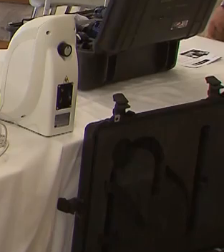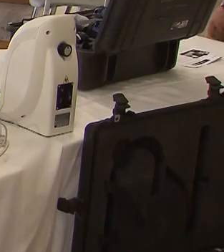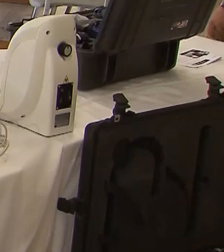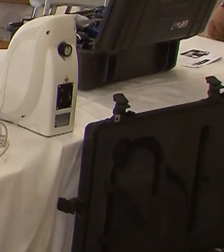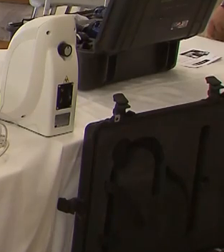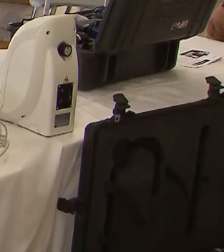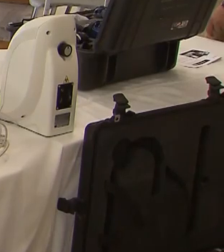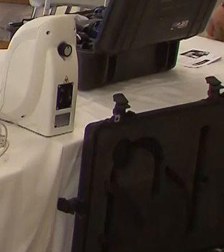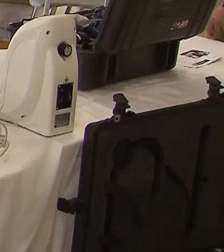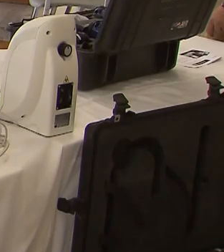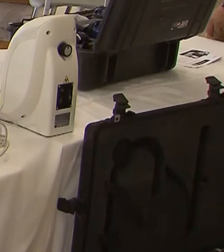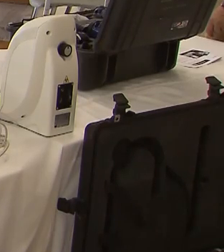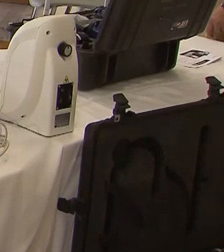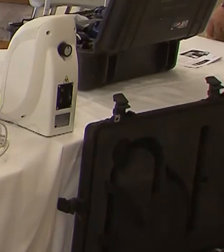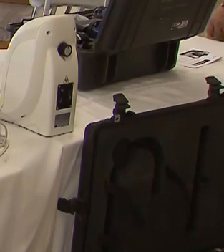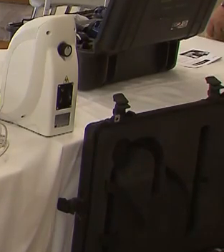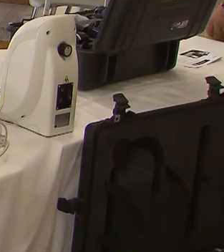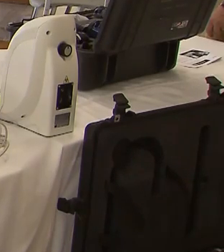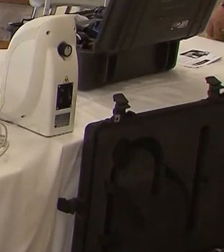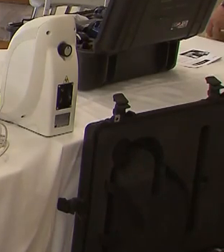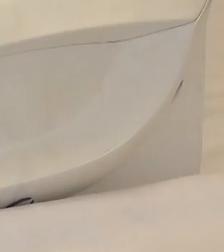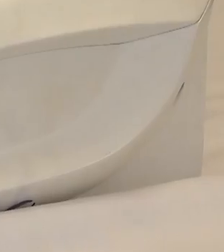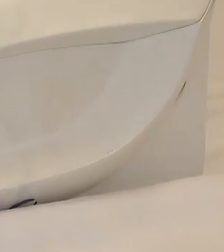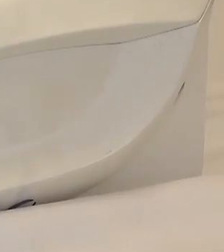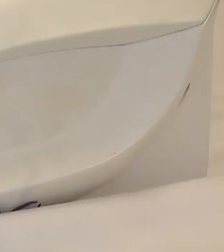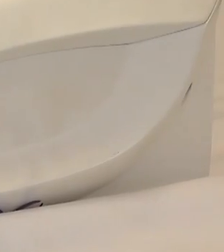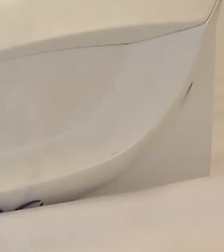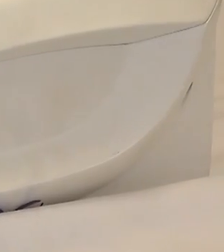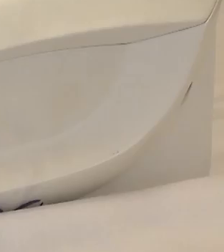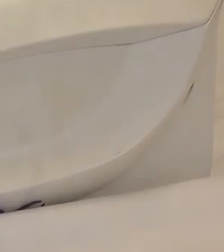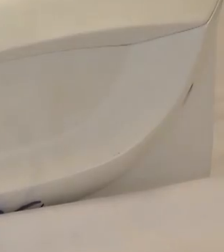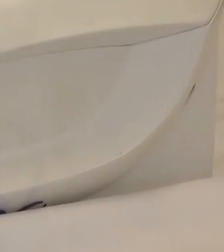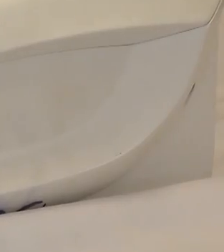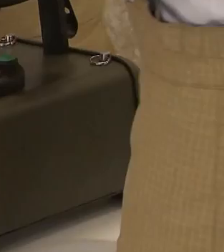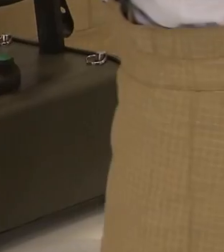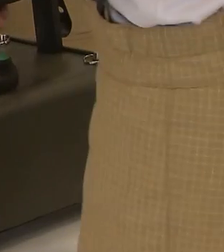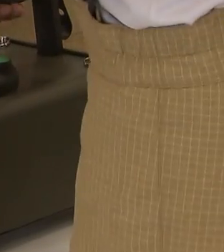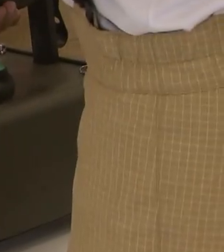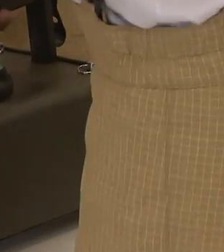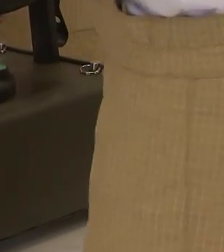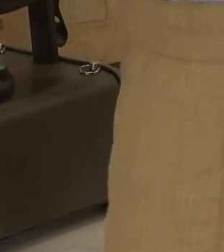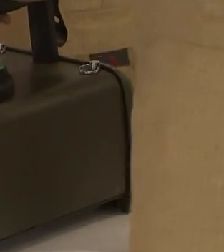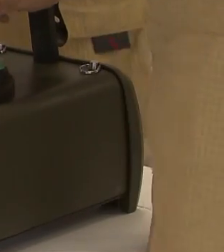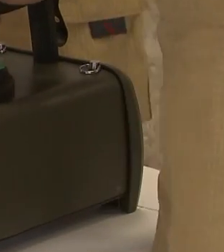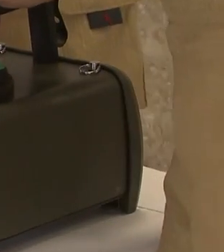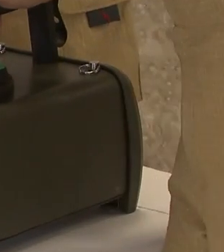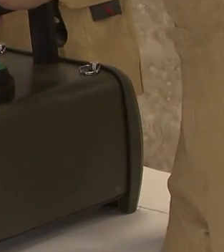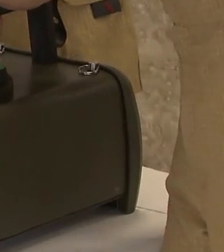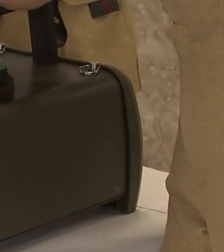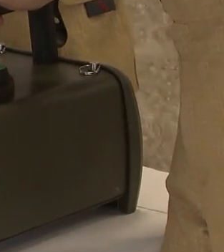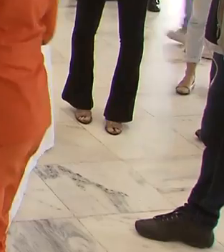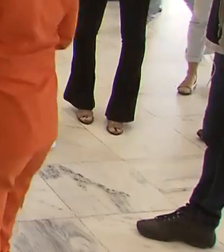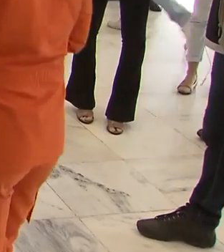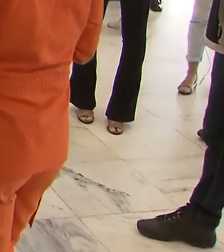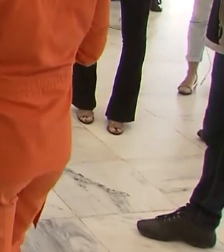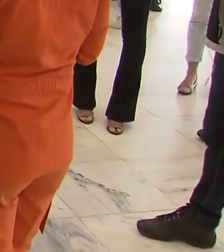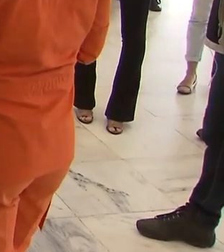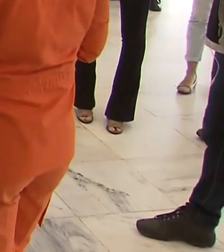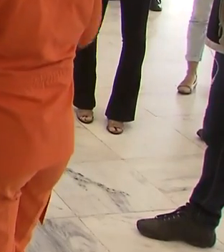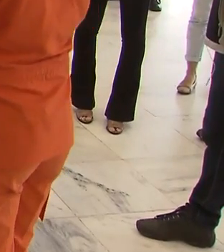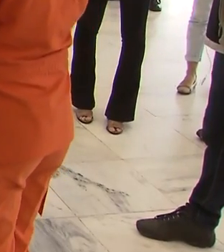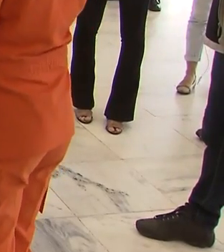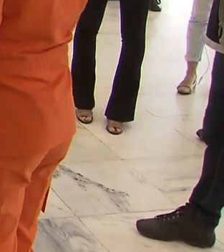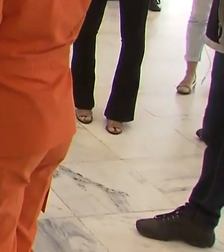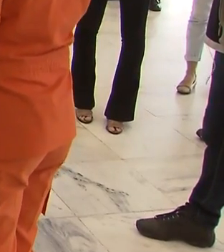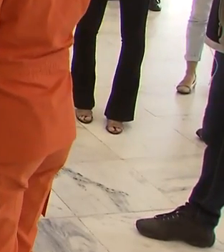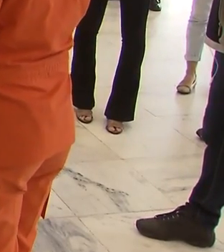exemplo, serão instalados no aeroporto e na rodoviária equipamentos de última geração capazes de detectar casos suspeitos